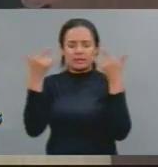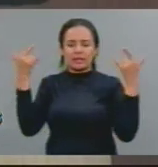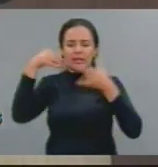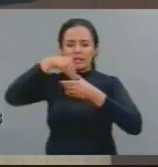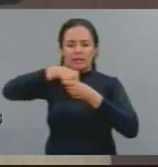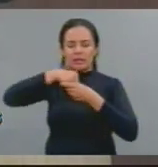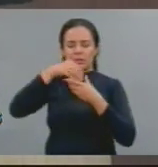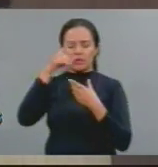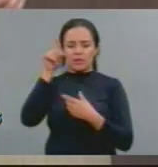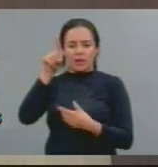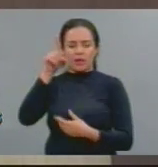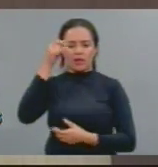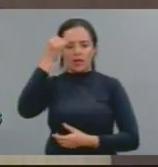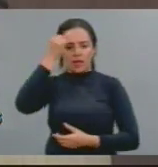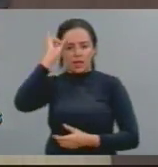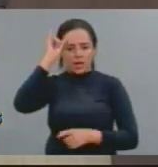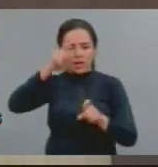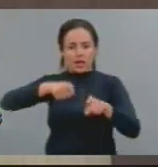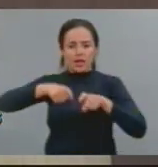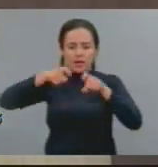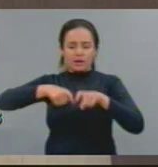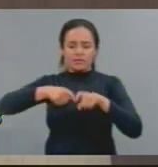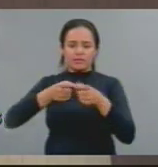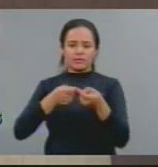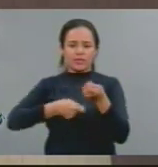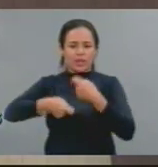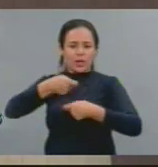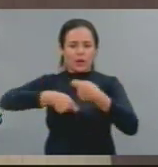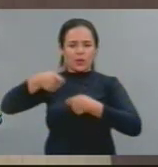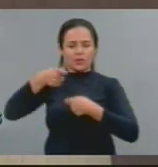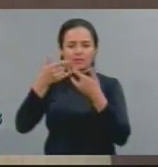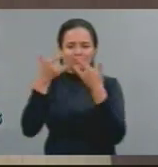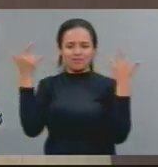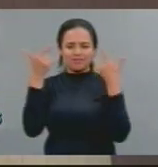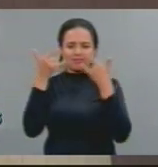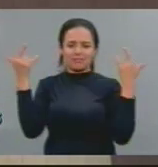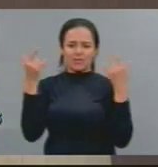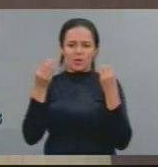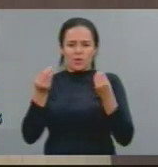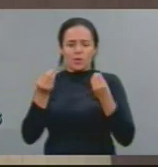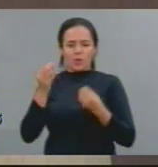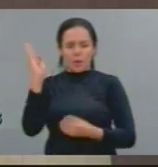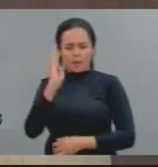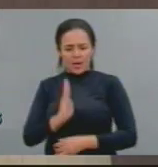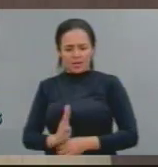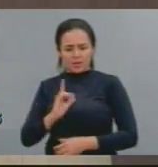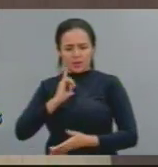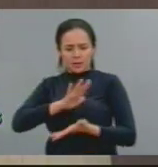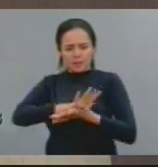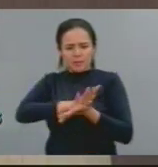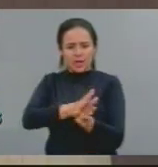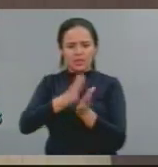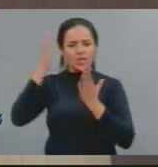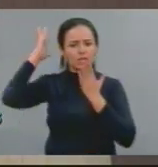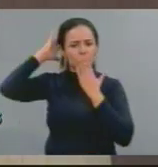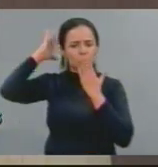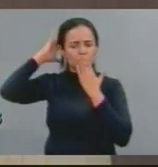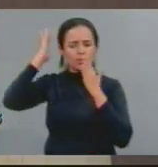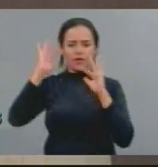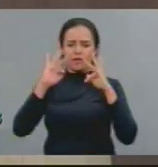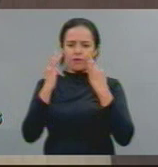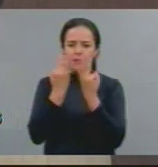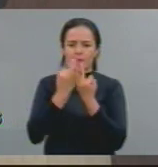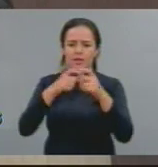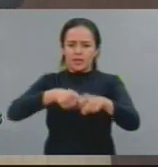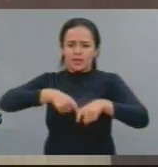que o país não seja o país que massacra indígena, que massacra quilombola, que massacra agricultura familiar e